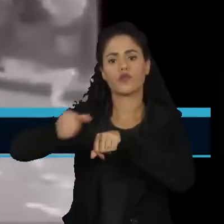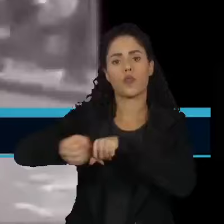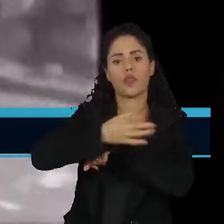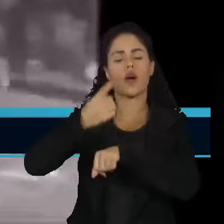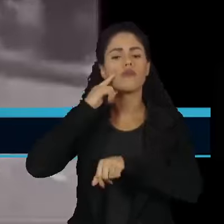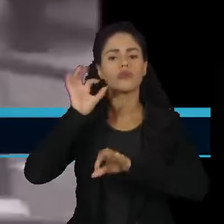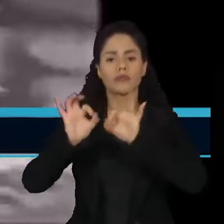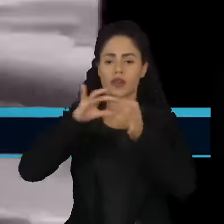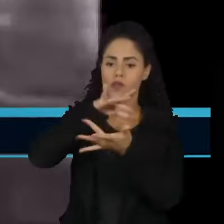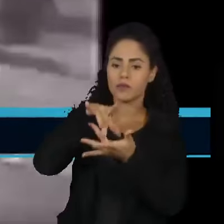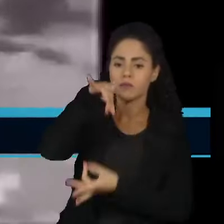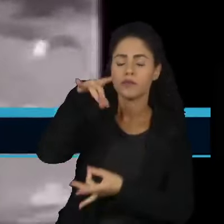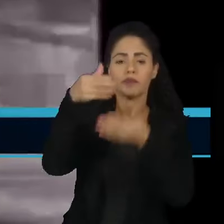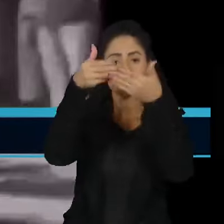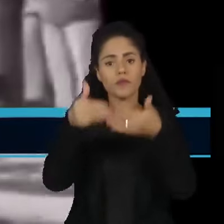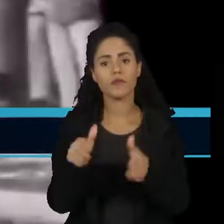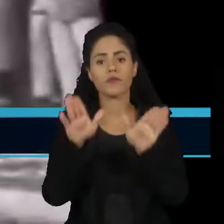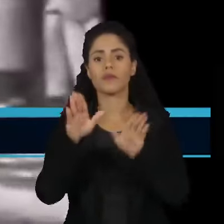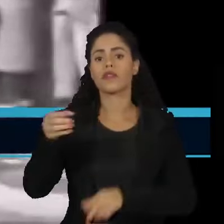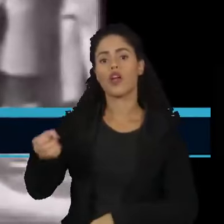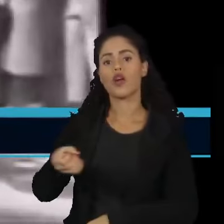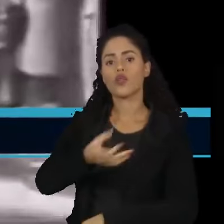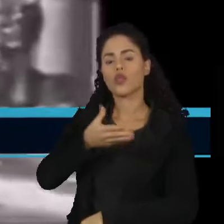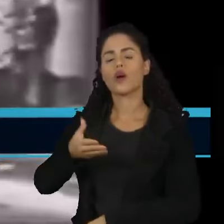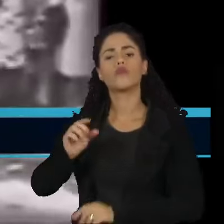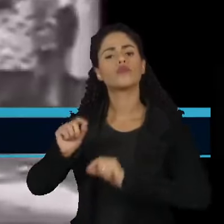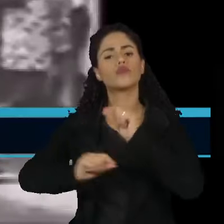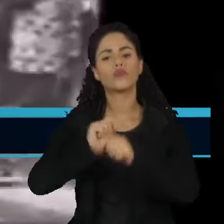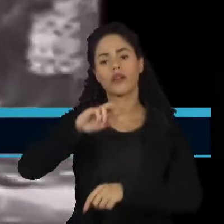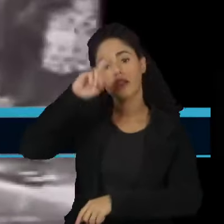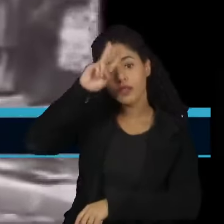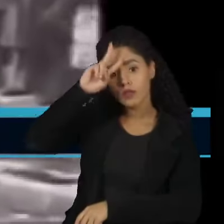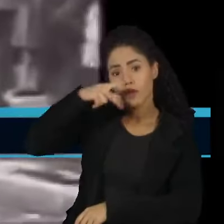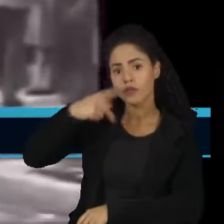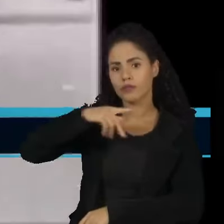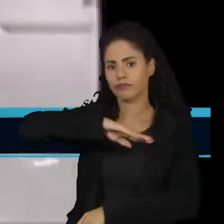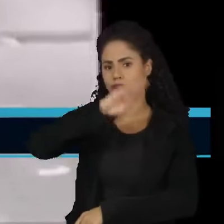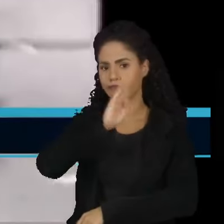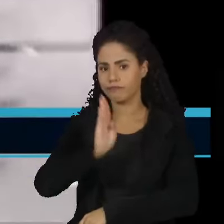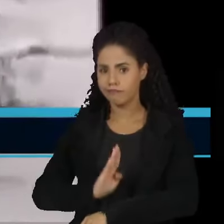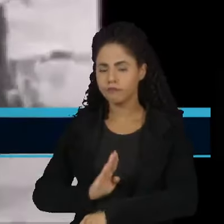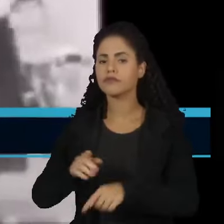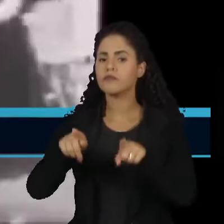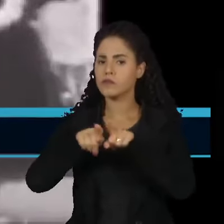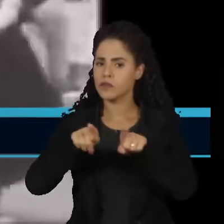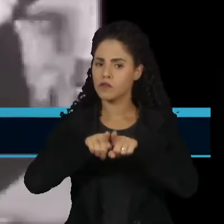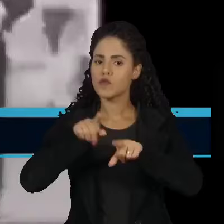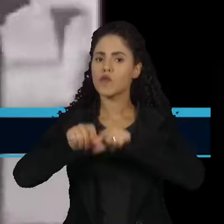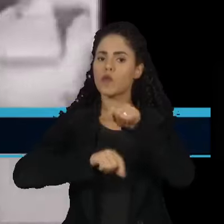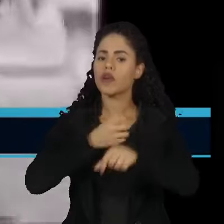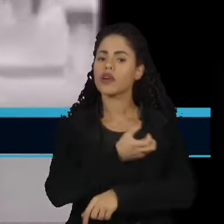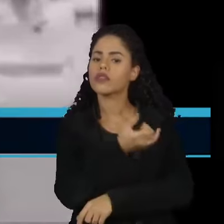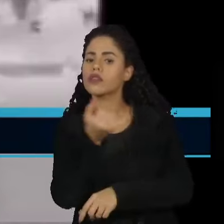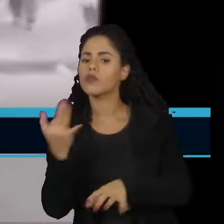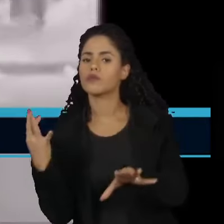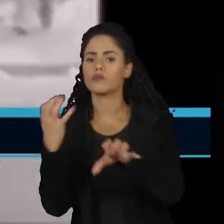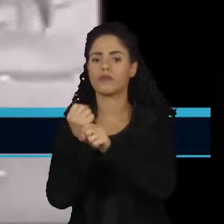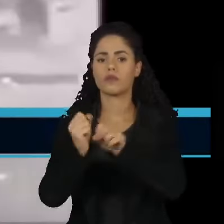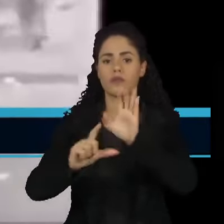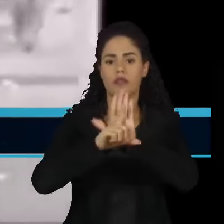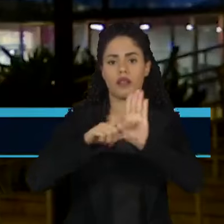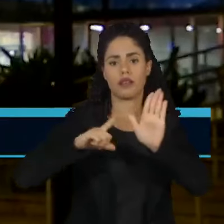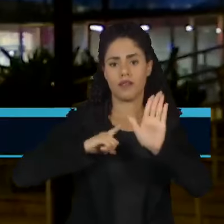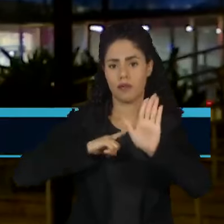democracia e abriu uma nova era na história do Brasil, até mesmo na contagem das leis